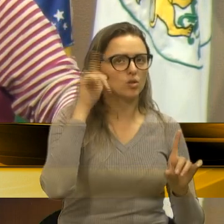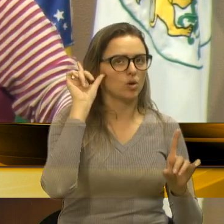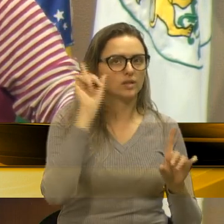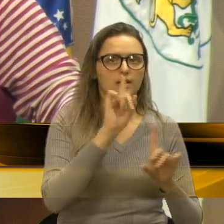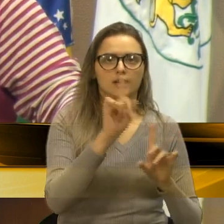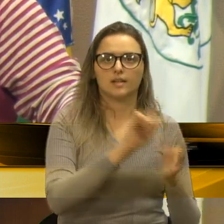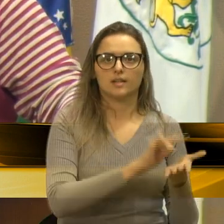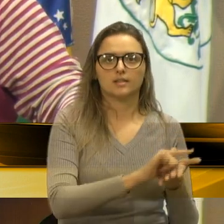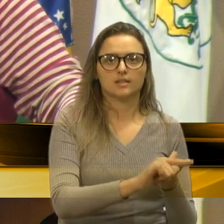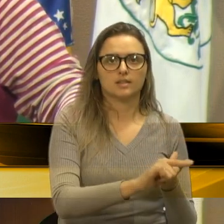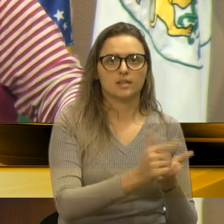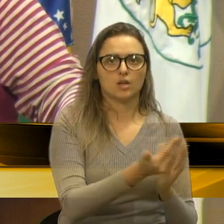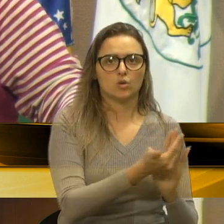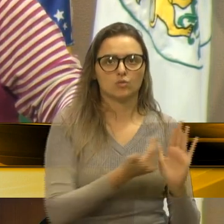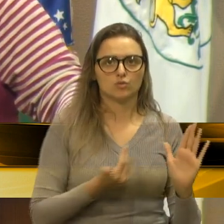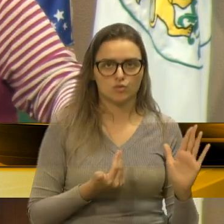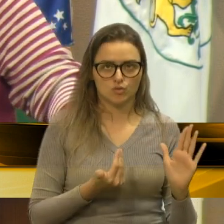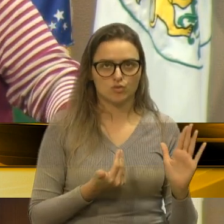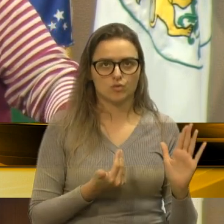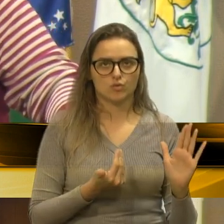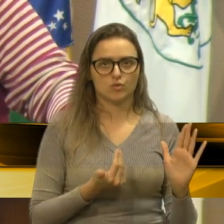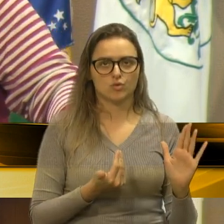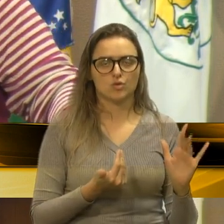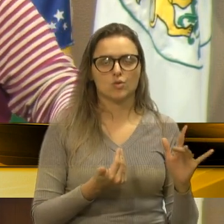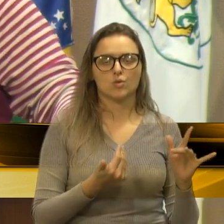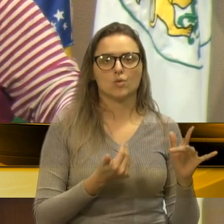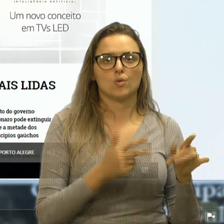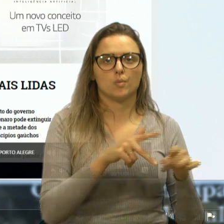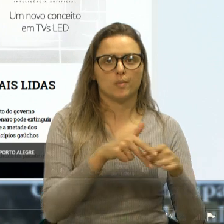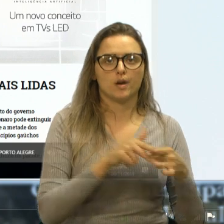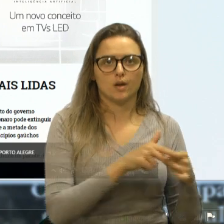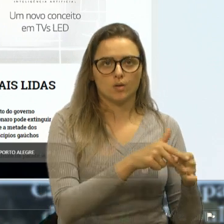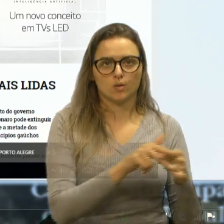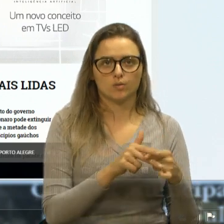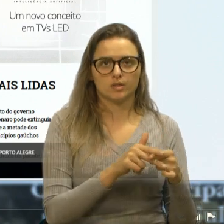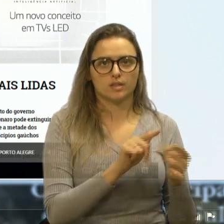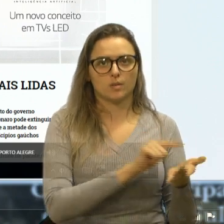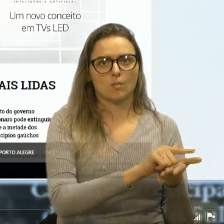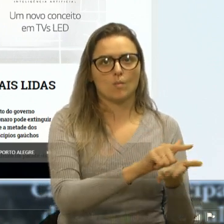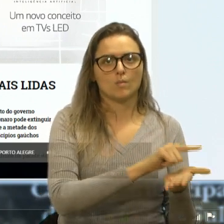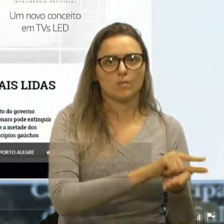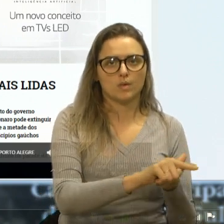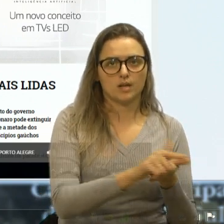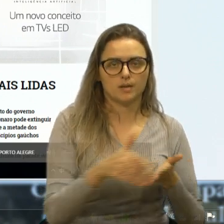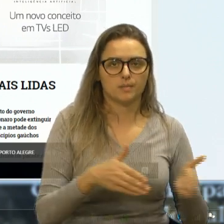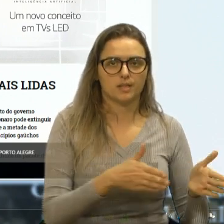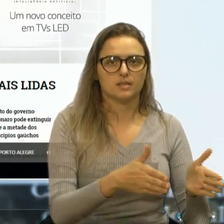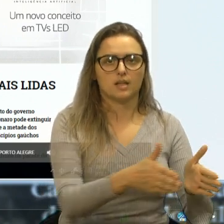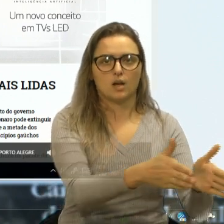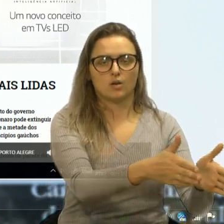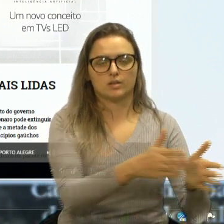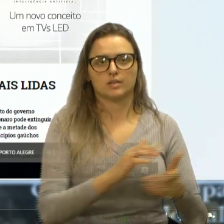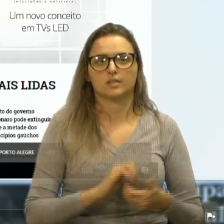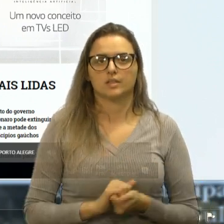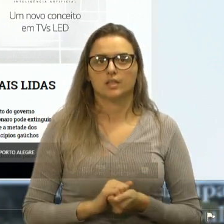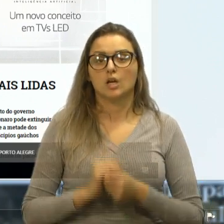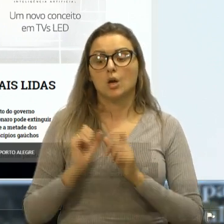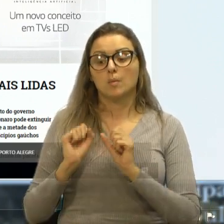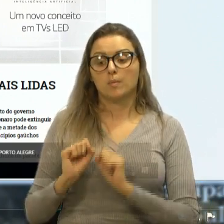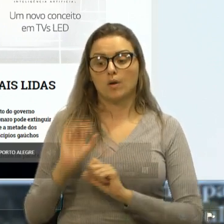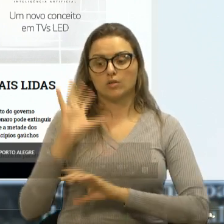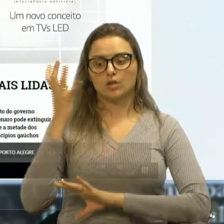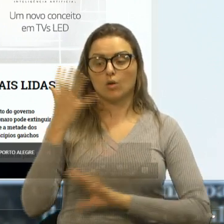um tempo para fazer essa limpeza da via. Então, pode acontecer até